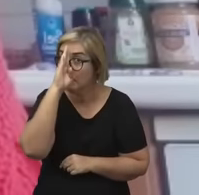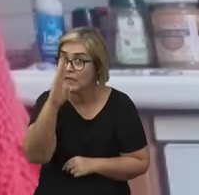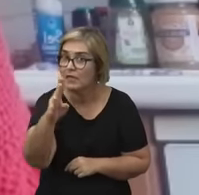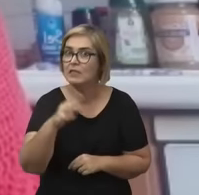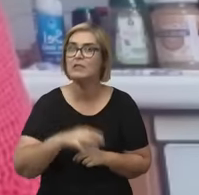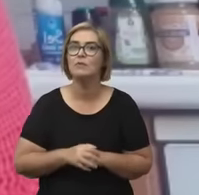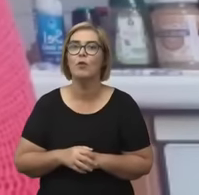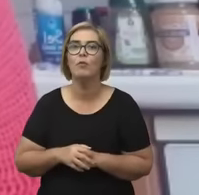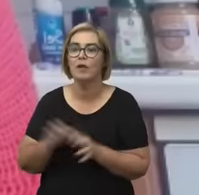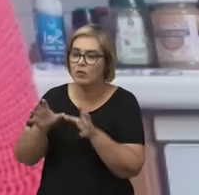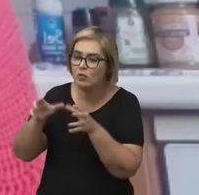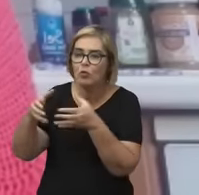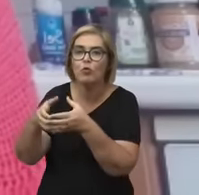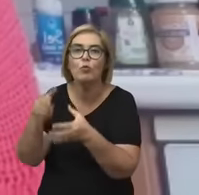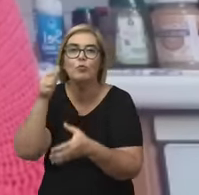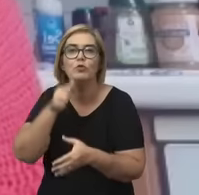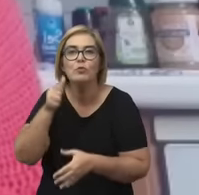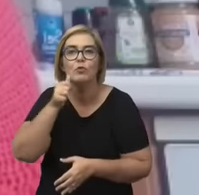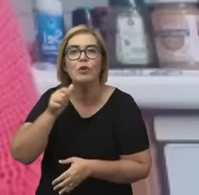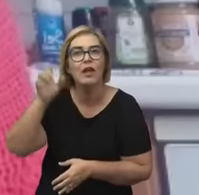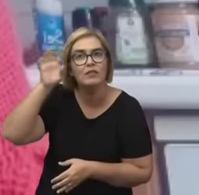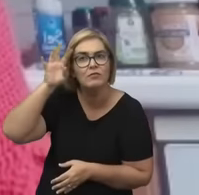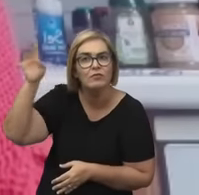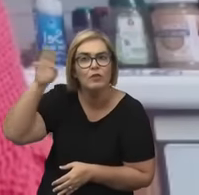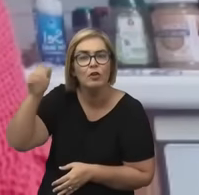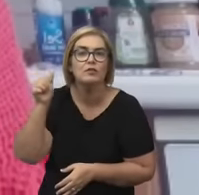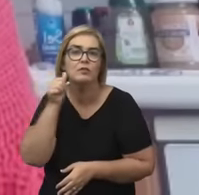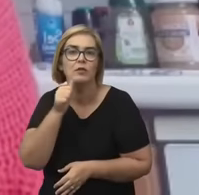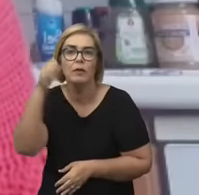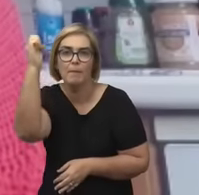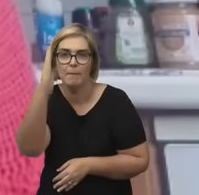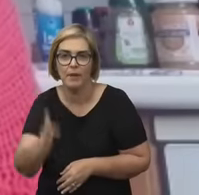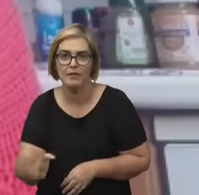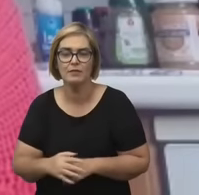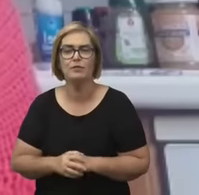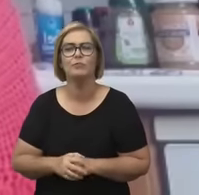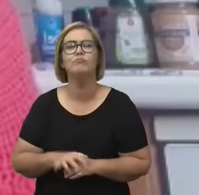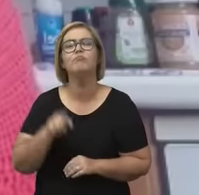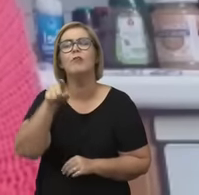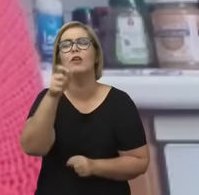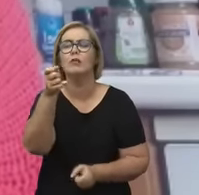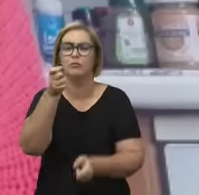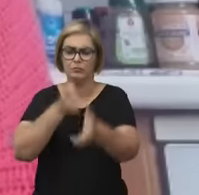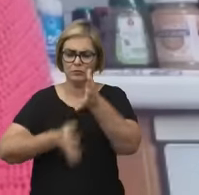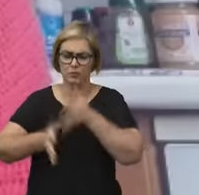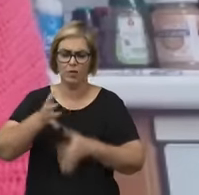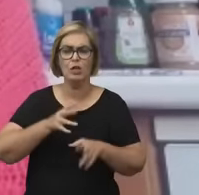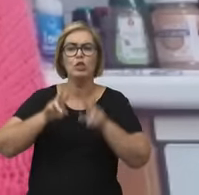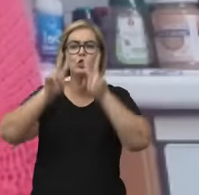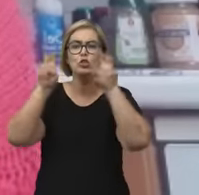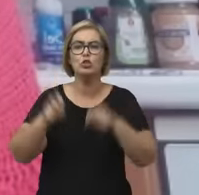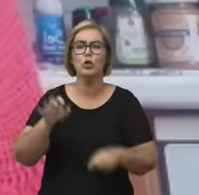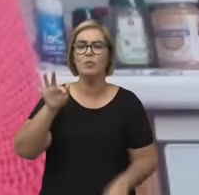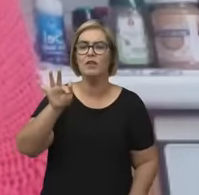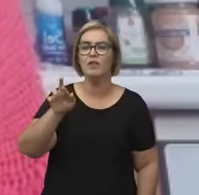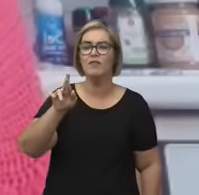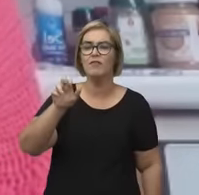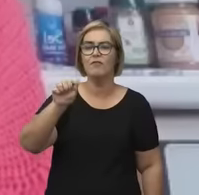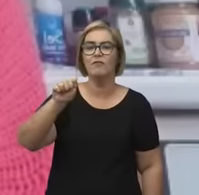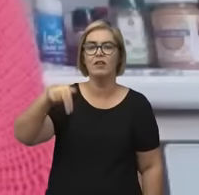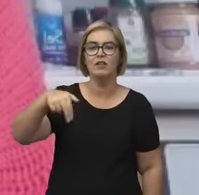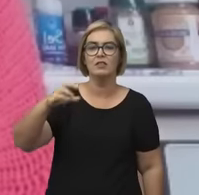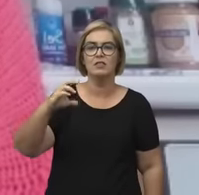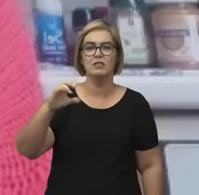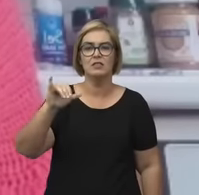pensadoras e filósofas brasileiras. Eu queria te ouvir um pouco sobre a Francisca, senhorinha da Mota Diniz.